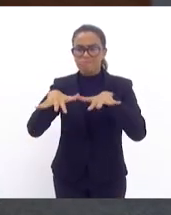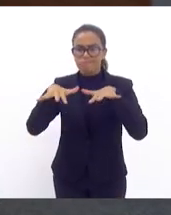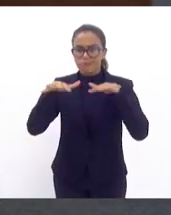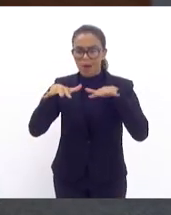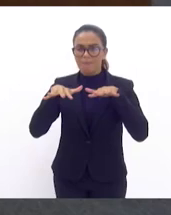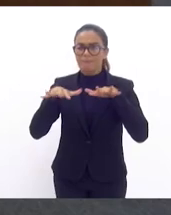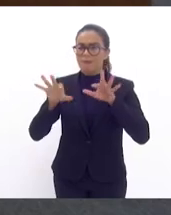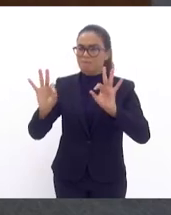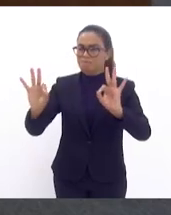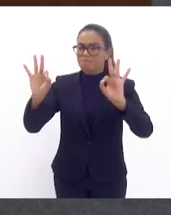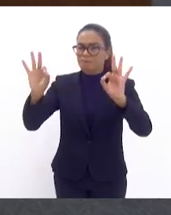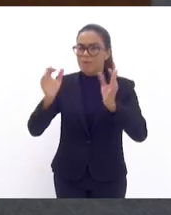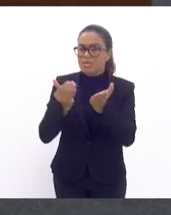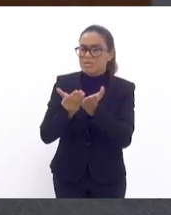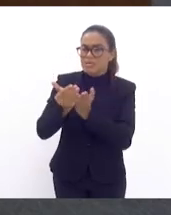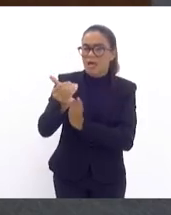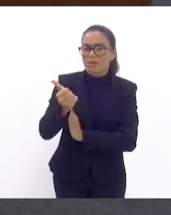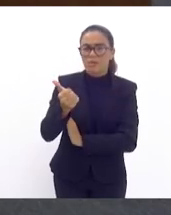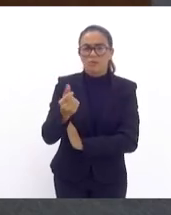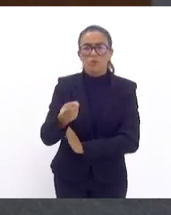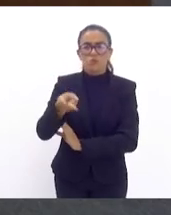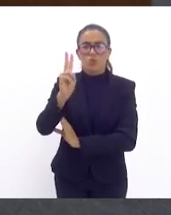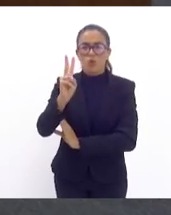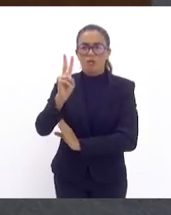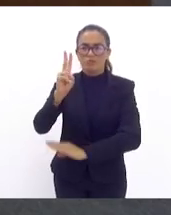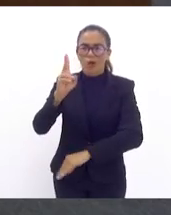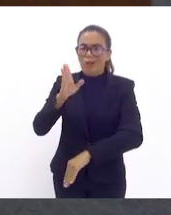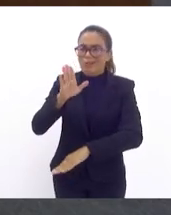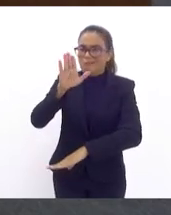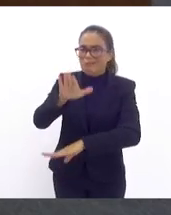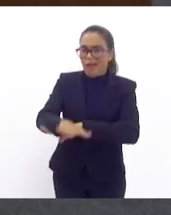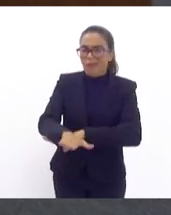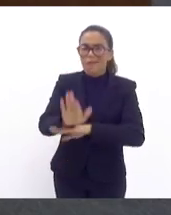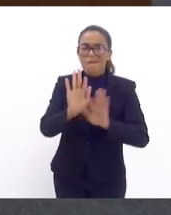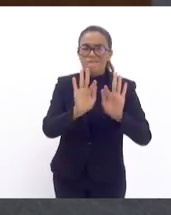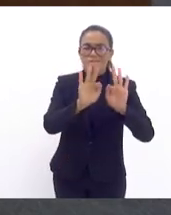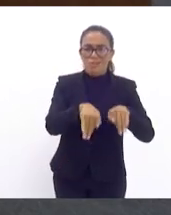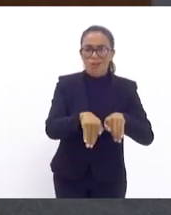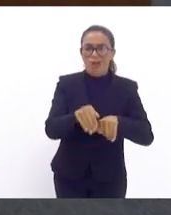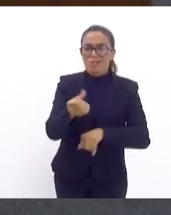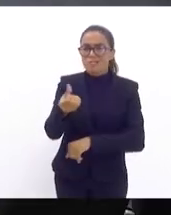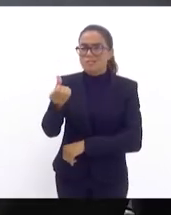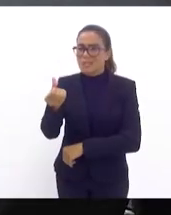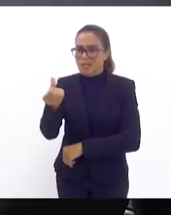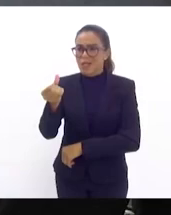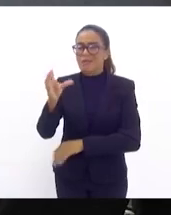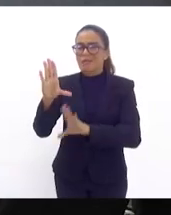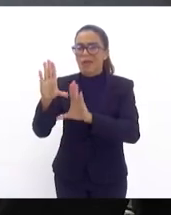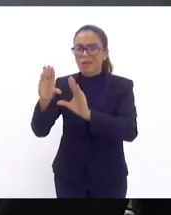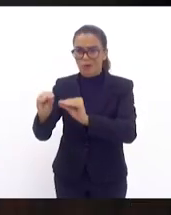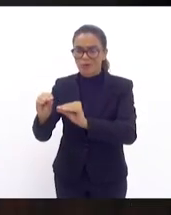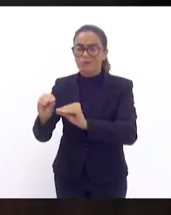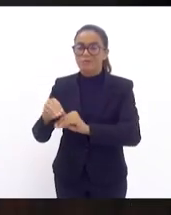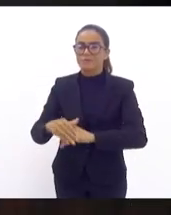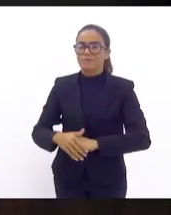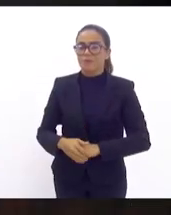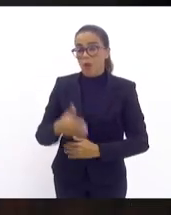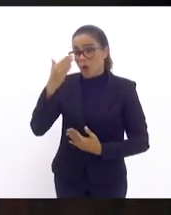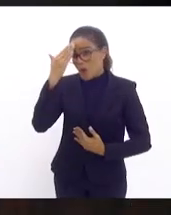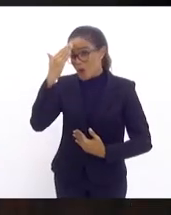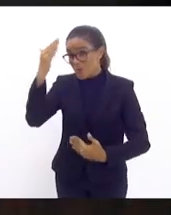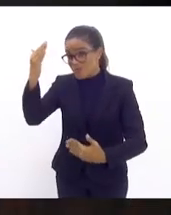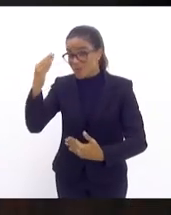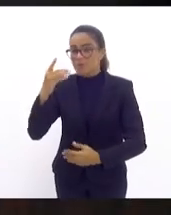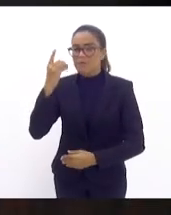que, iniciada às 14 horas, encerrou-se às 18 horas e 17 minutos. Muito obrigada, deputado Sérgio